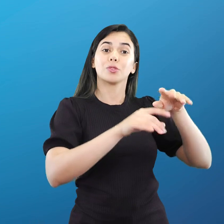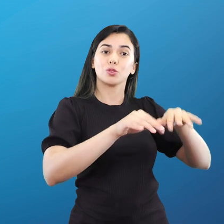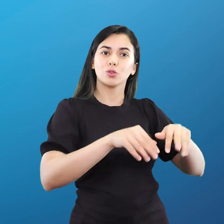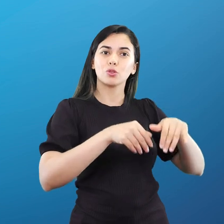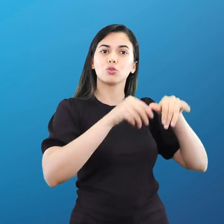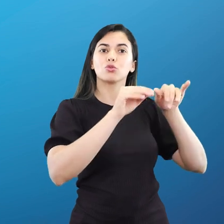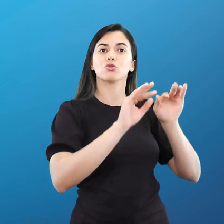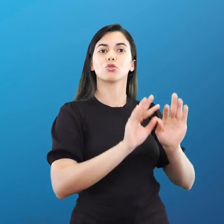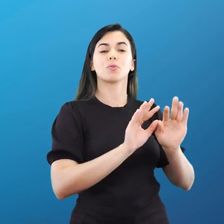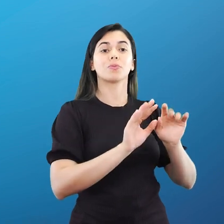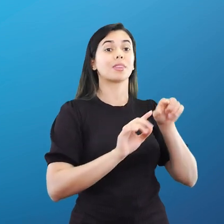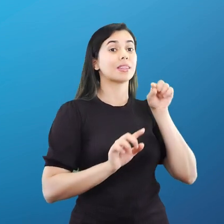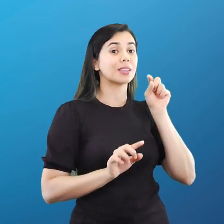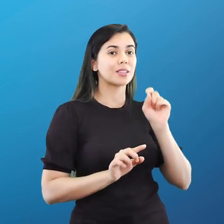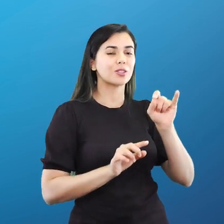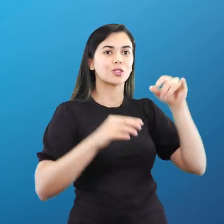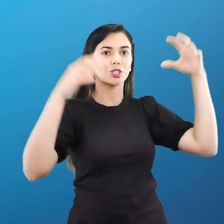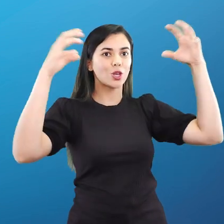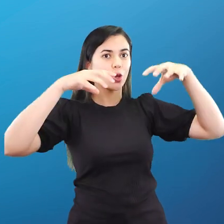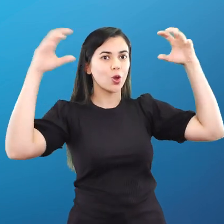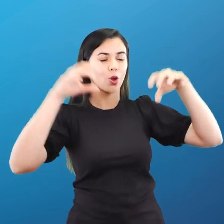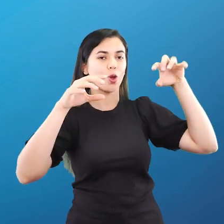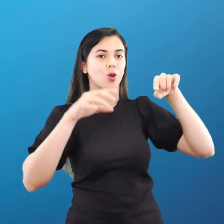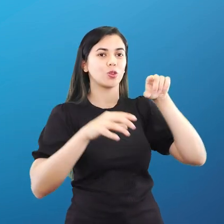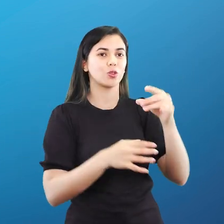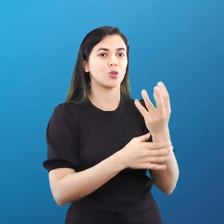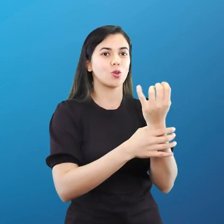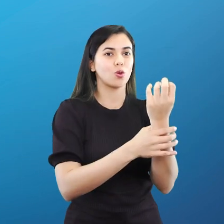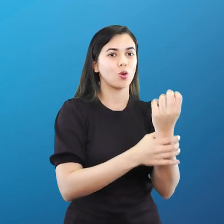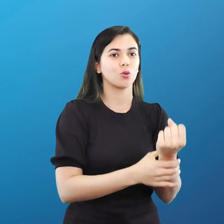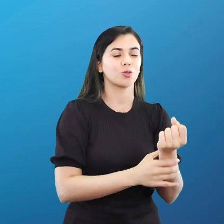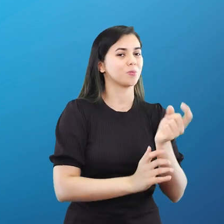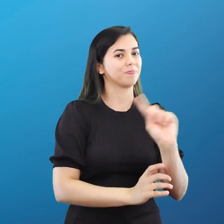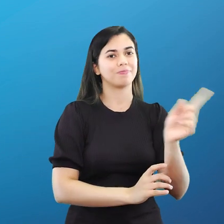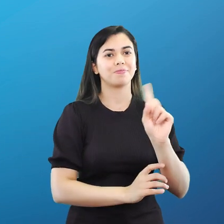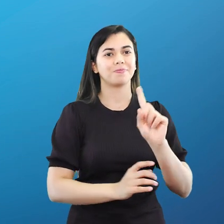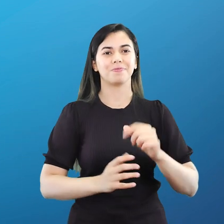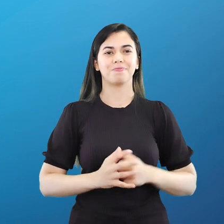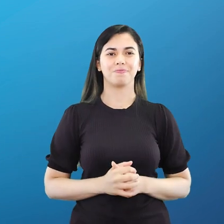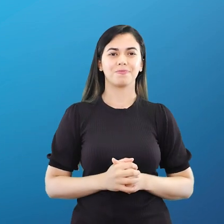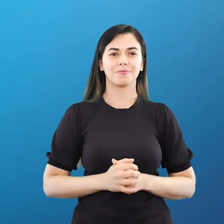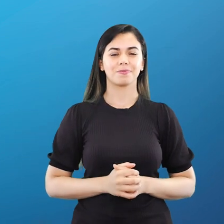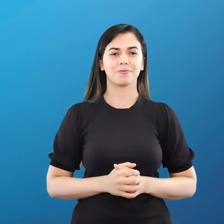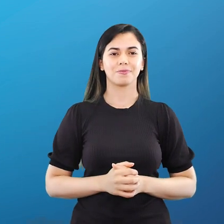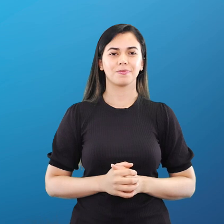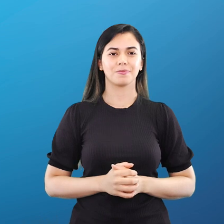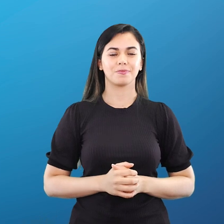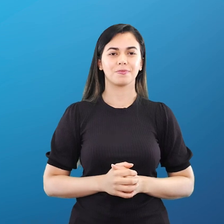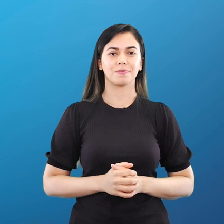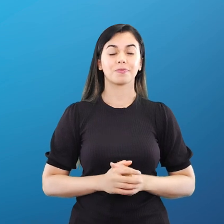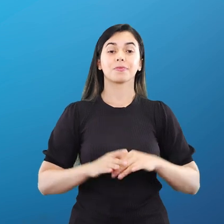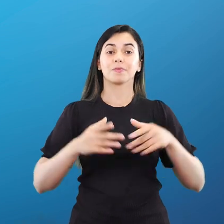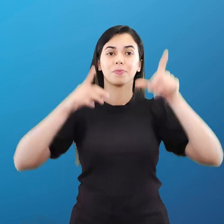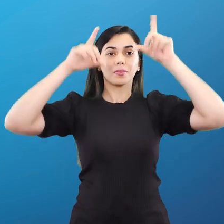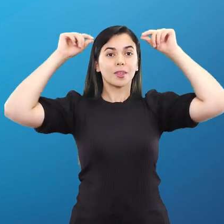dentro. Então, mesmo que chova, ela não vai apagar o fogo da tocha. Na Grécia Antiga, a tocha,